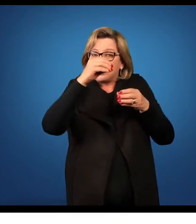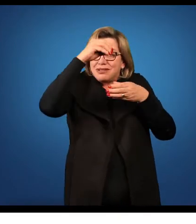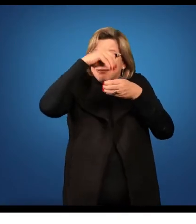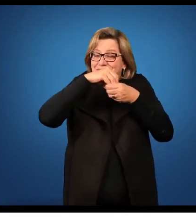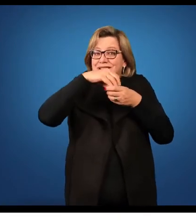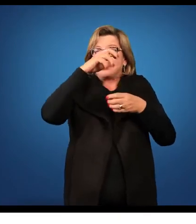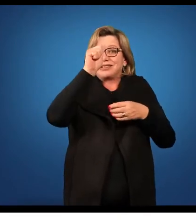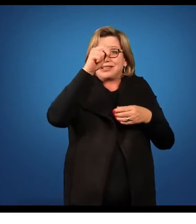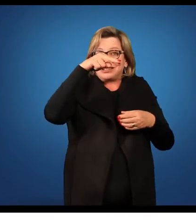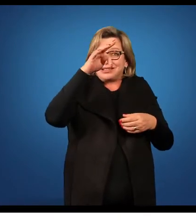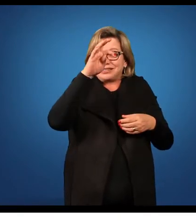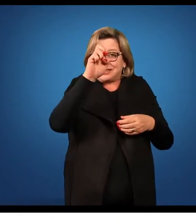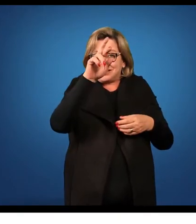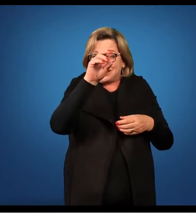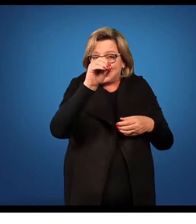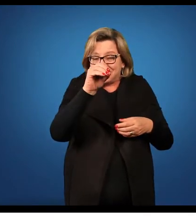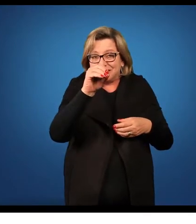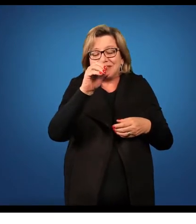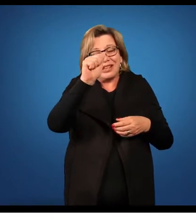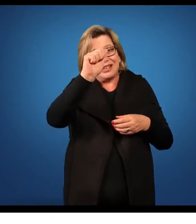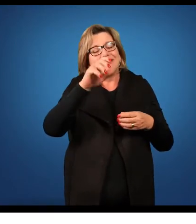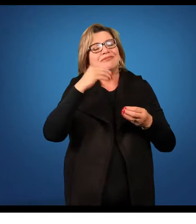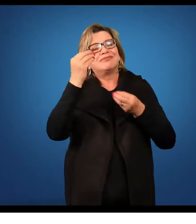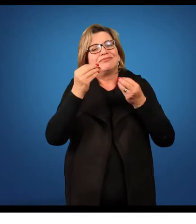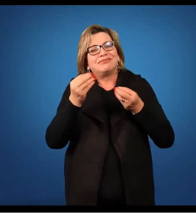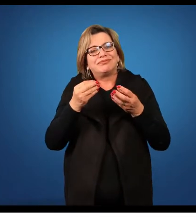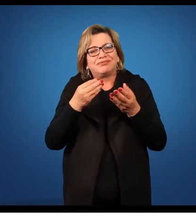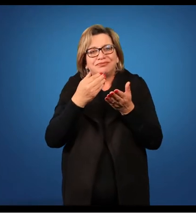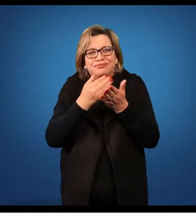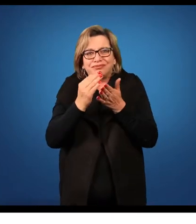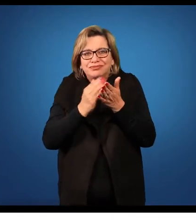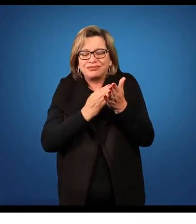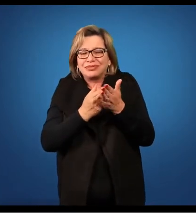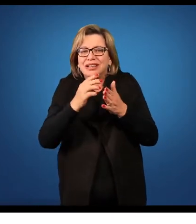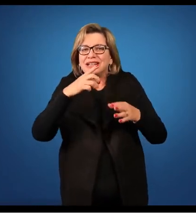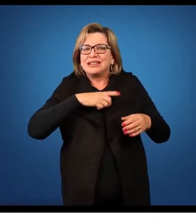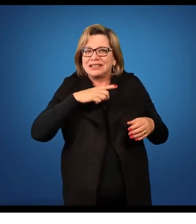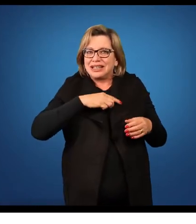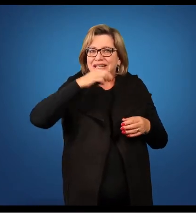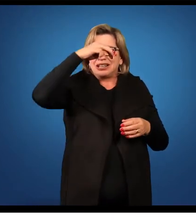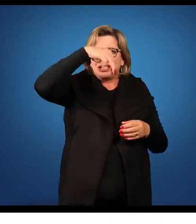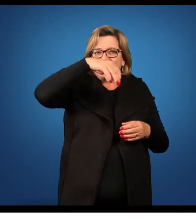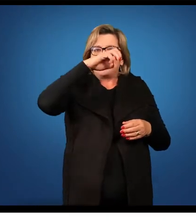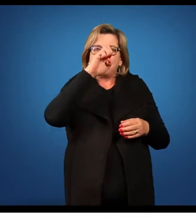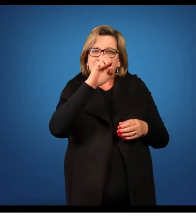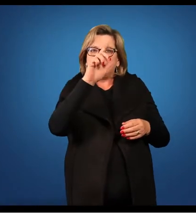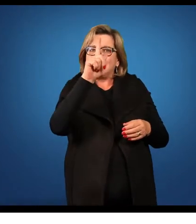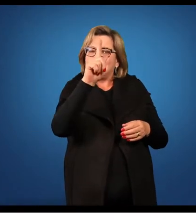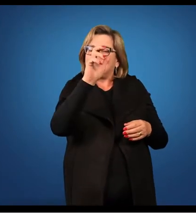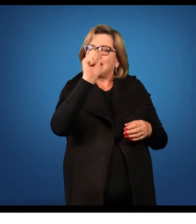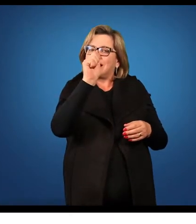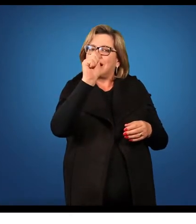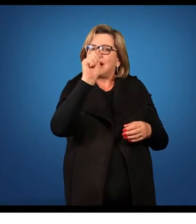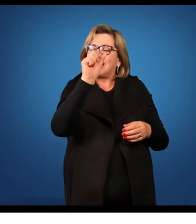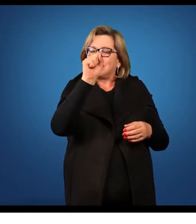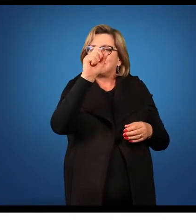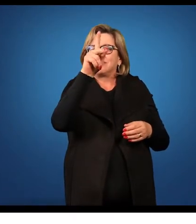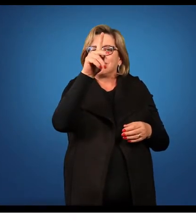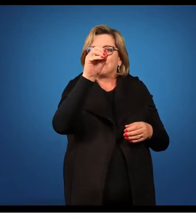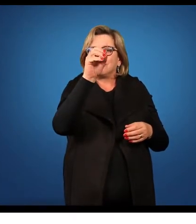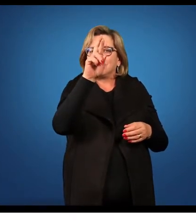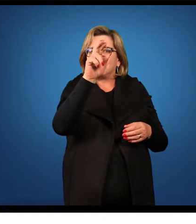que irá ocorrer a meiose e formação do micróspero e o megasporanjo que é uma estrutura que ocorre dentro do óvulo